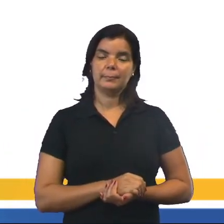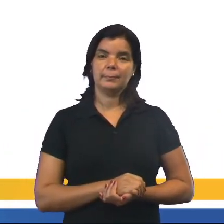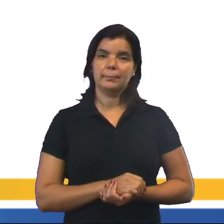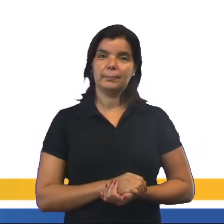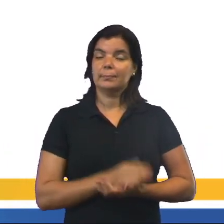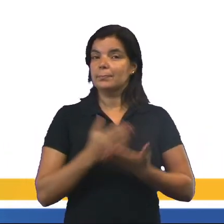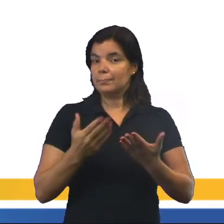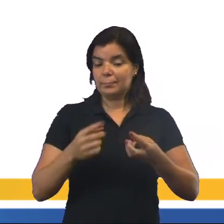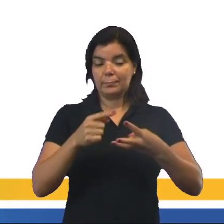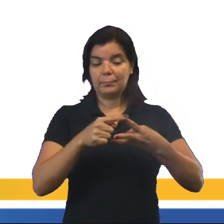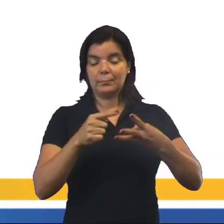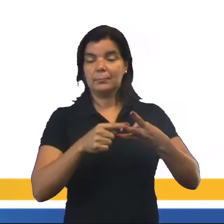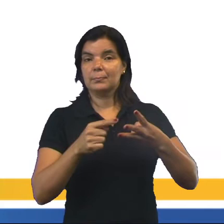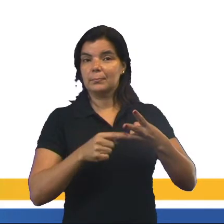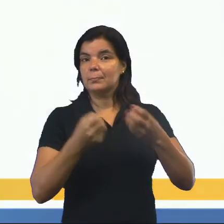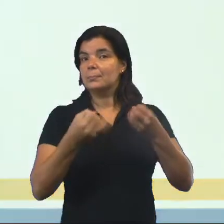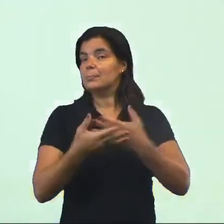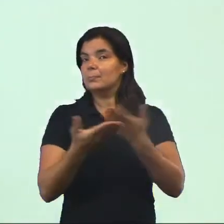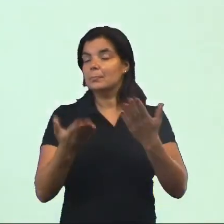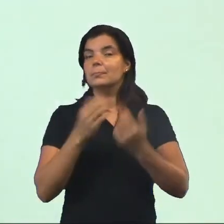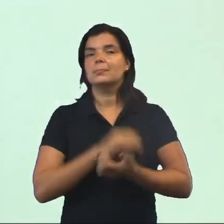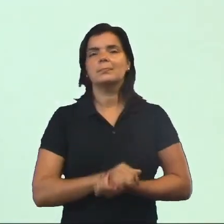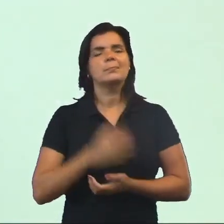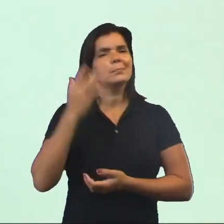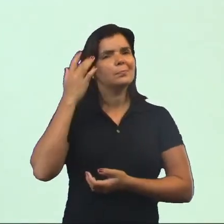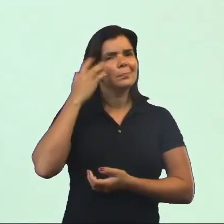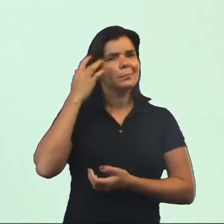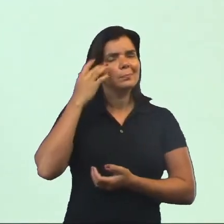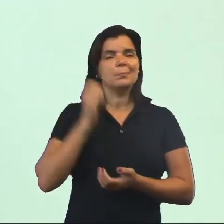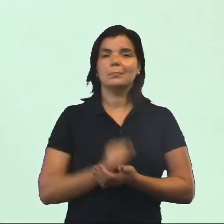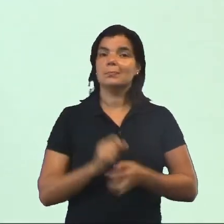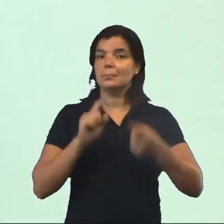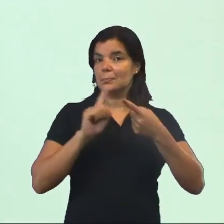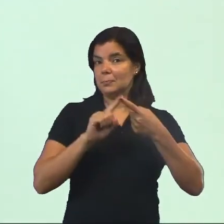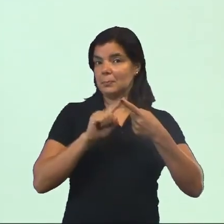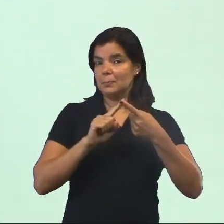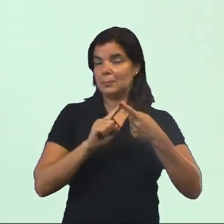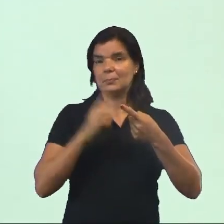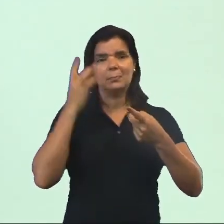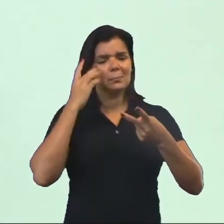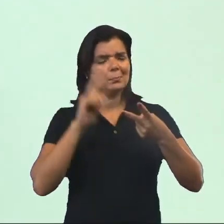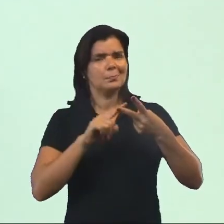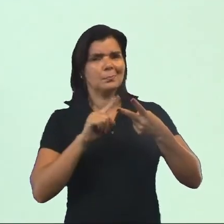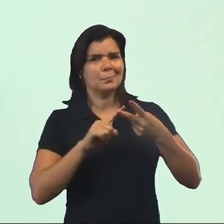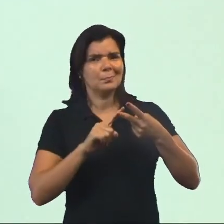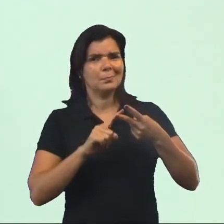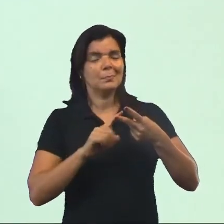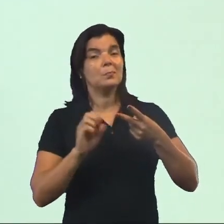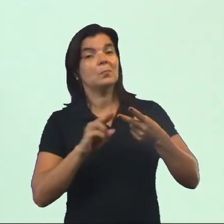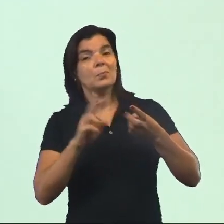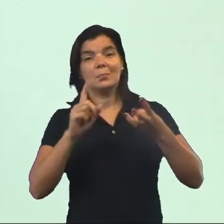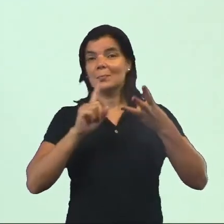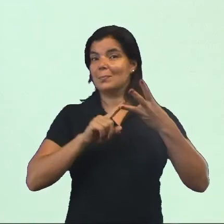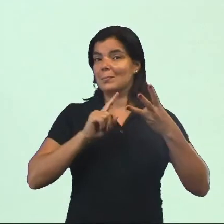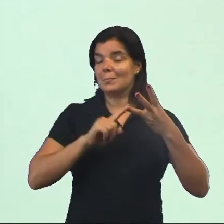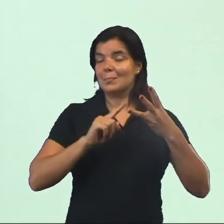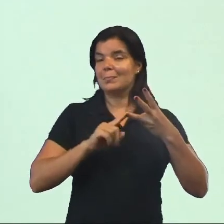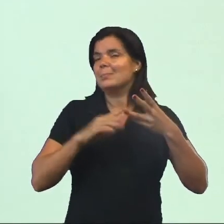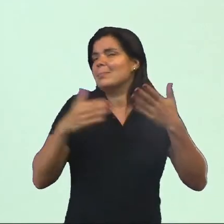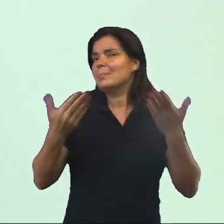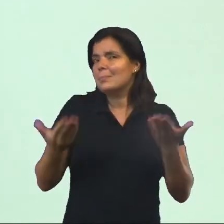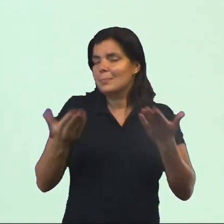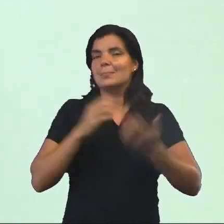energia? Daquelas três que eu comentei com vocês. Será que é a glicólise, ciclo de Krebs ou a